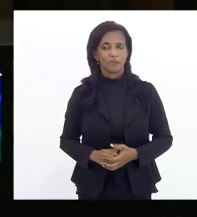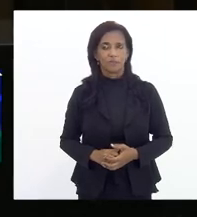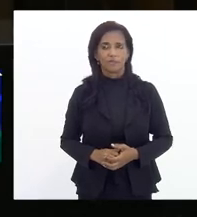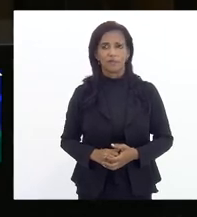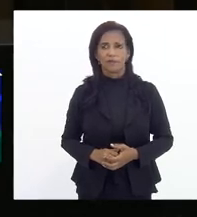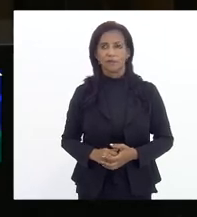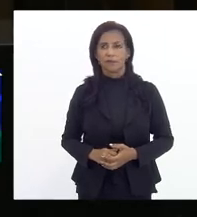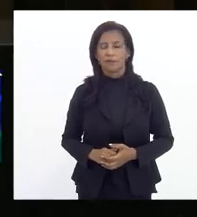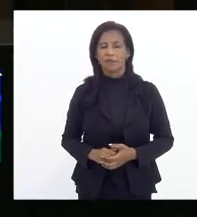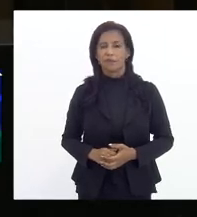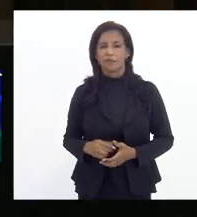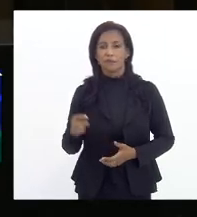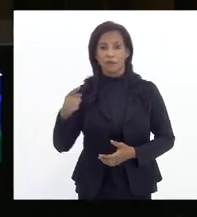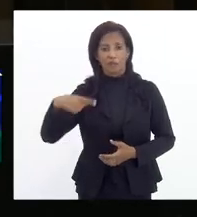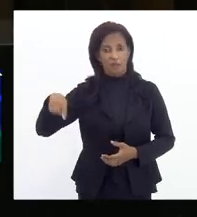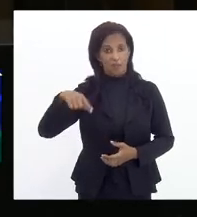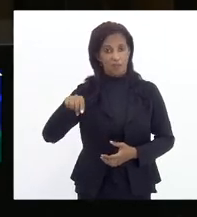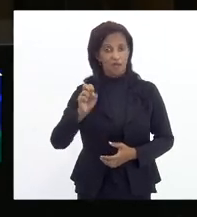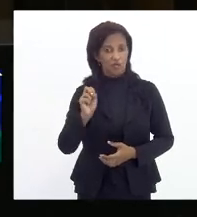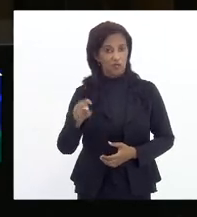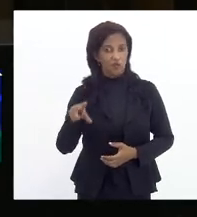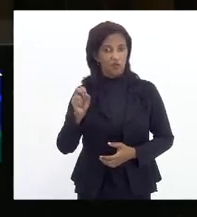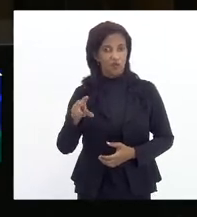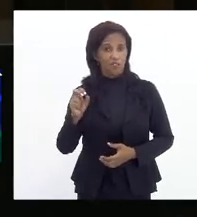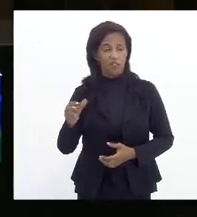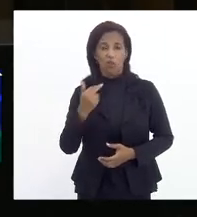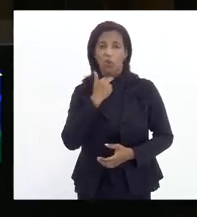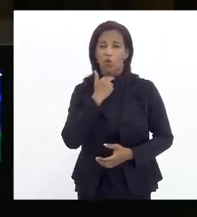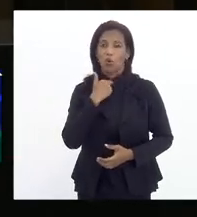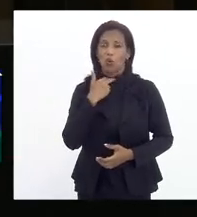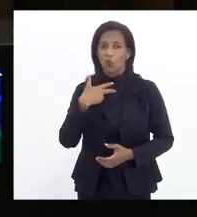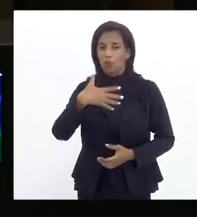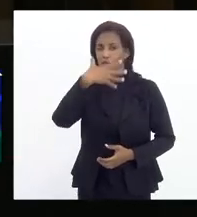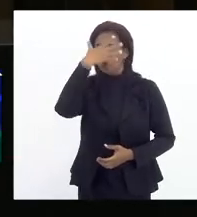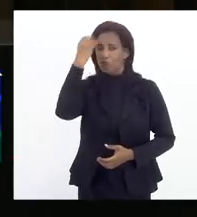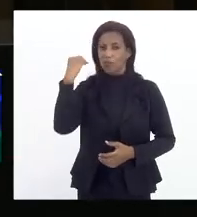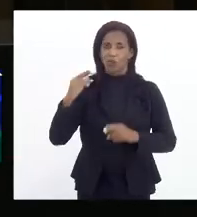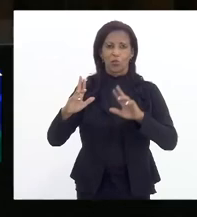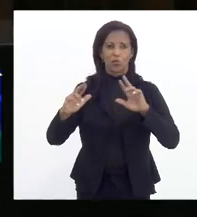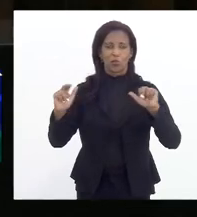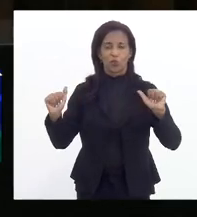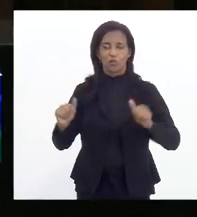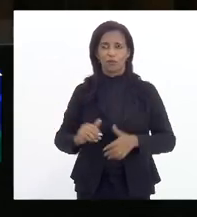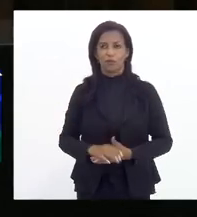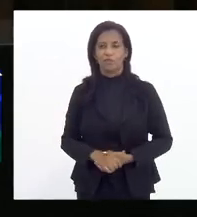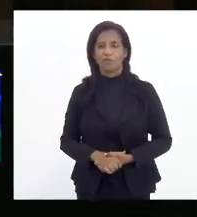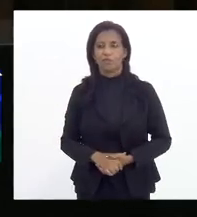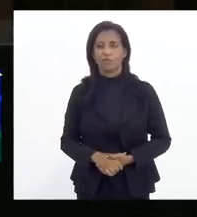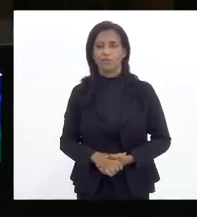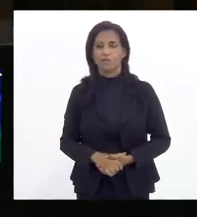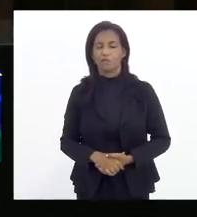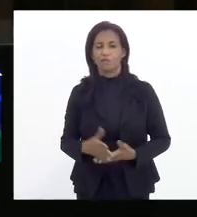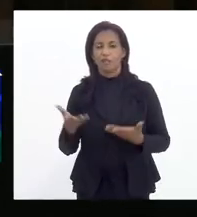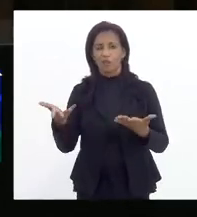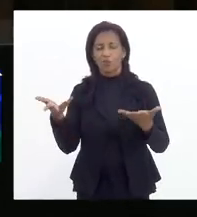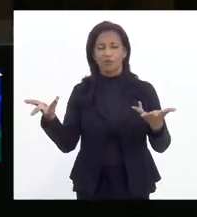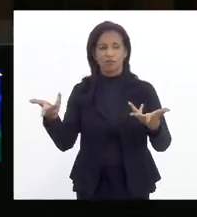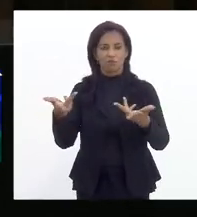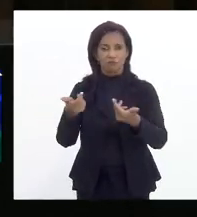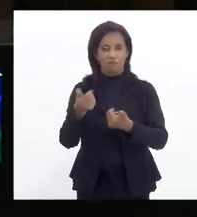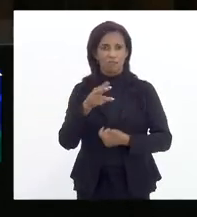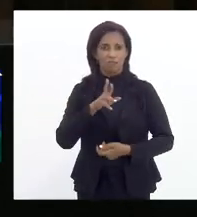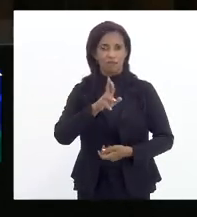esses vírus não podem ser esquecidos jamais e na sua brilhante